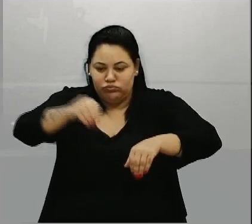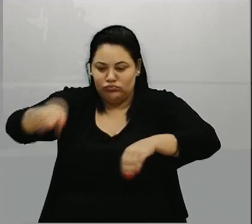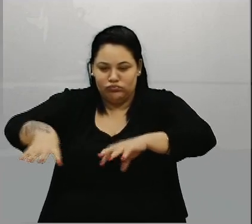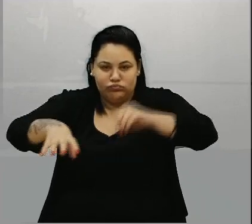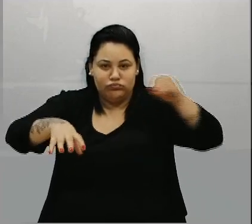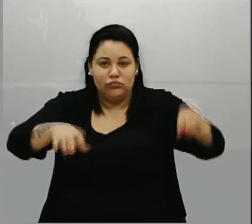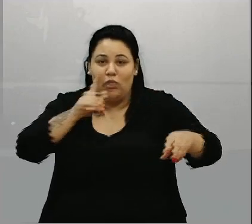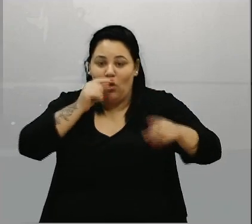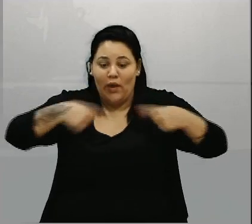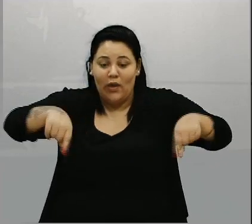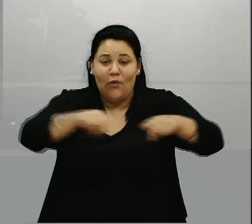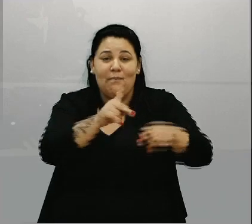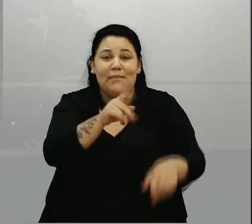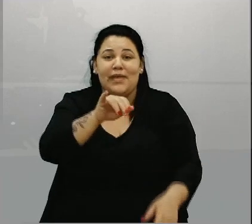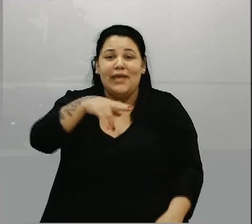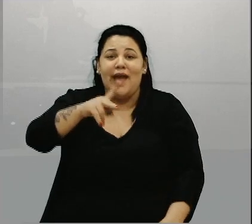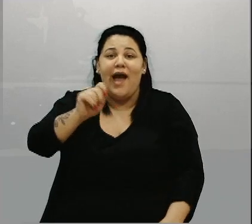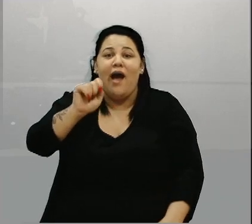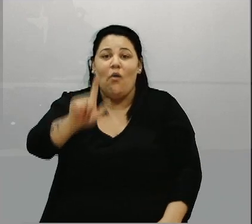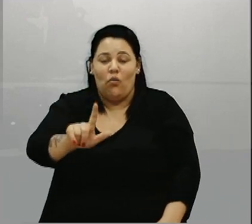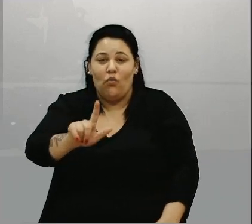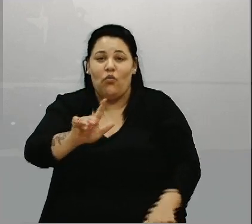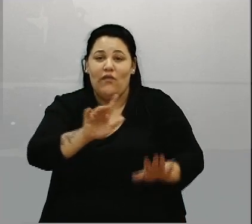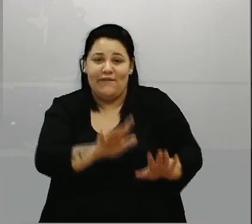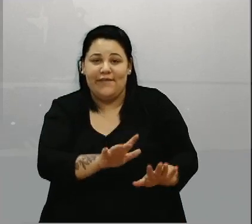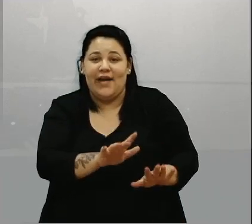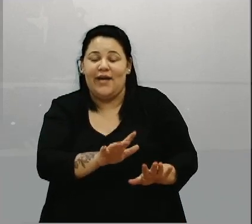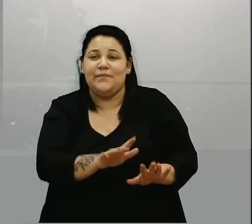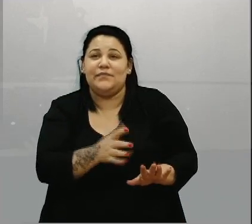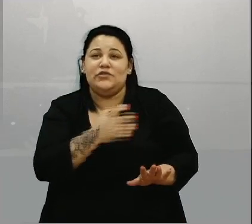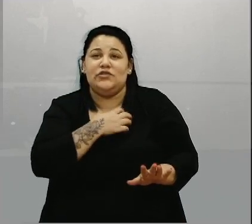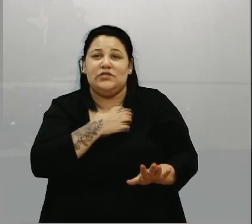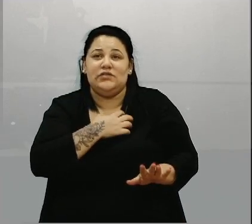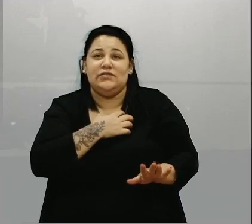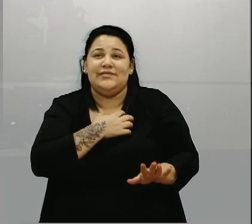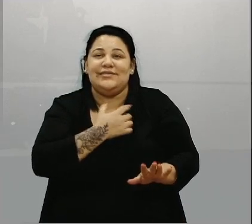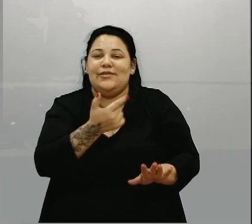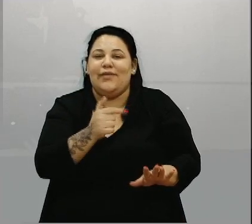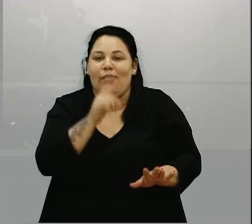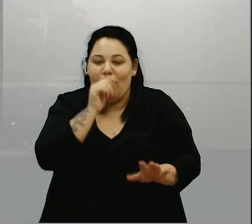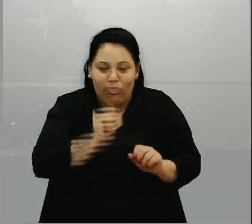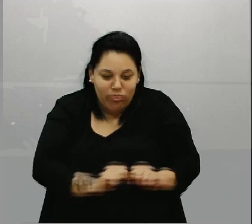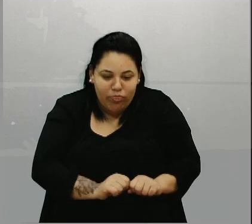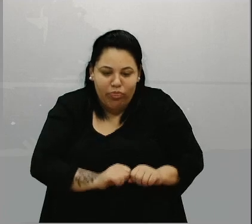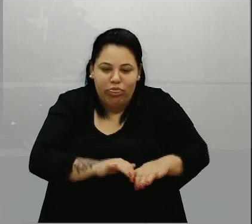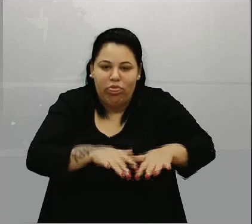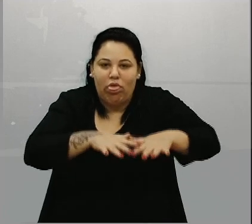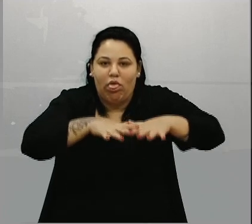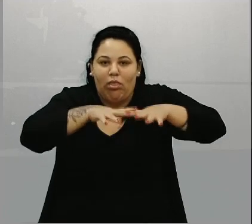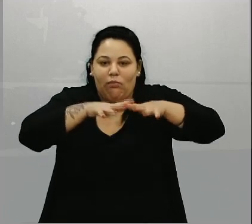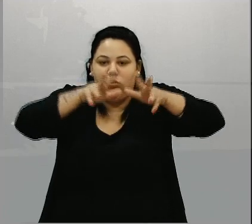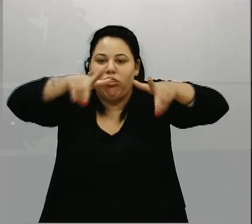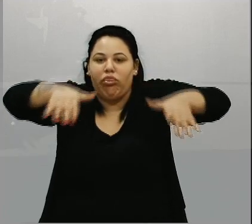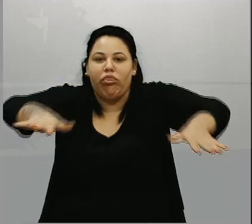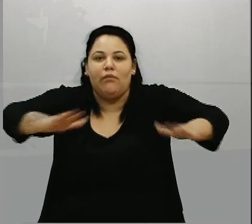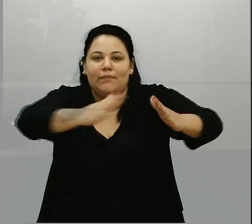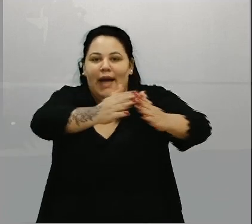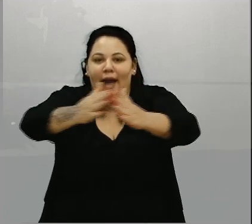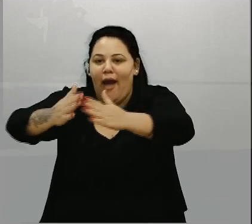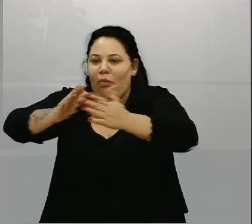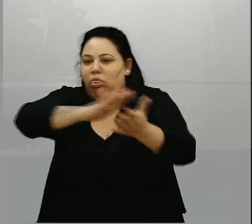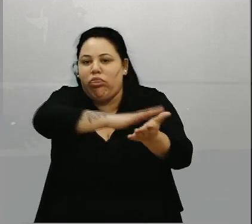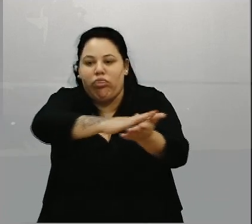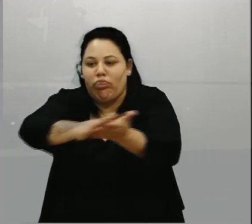fique de forma que não venha mais a lagar ali, aquelas casas, aquela lagoa, aquelas